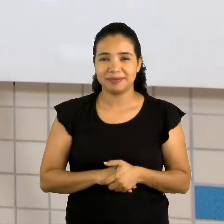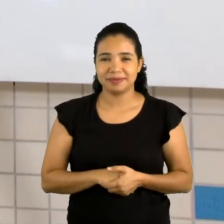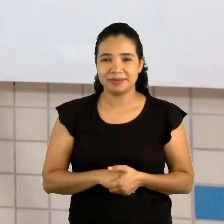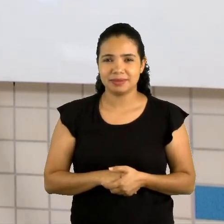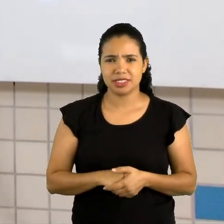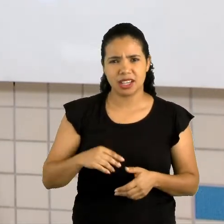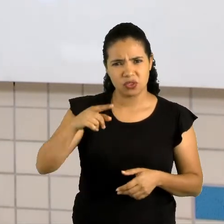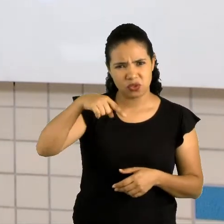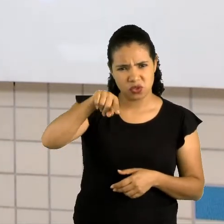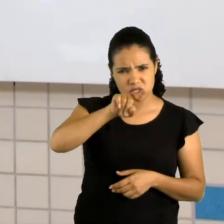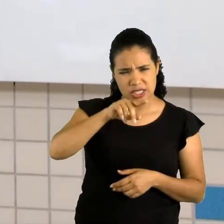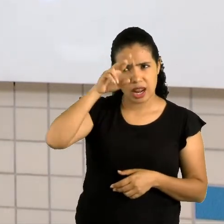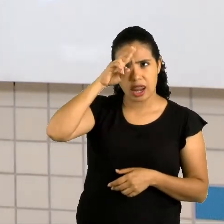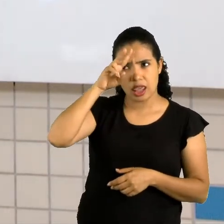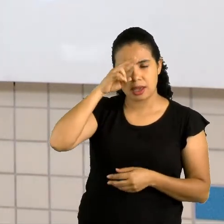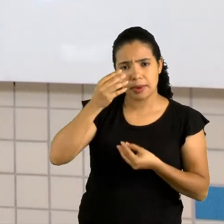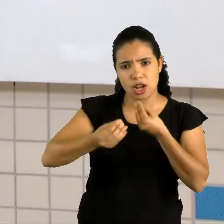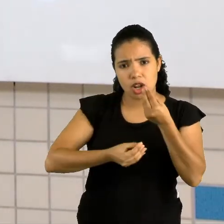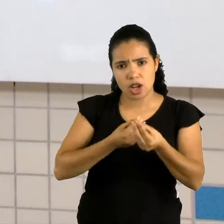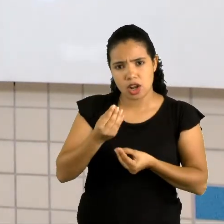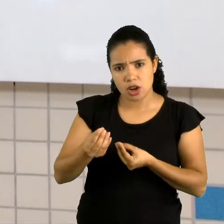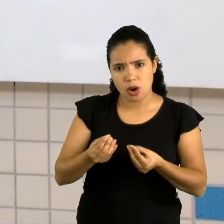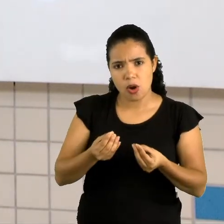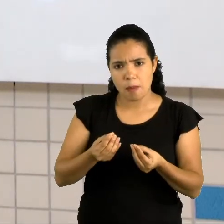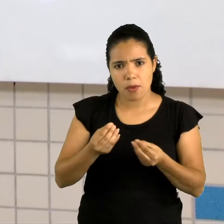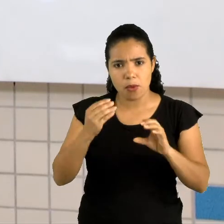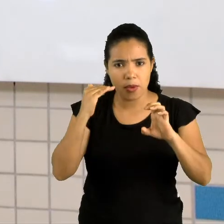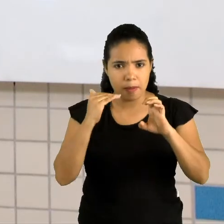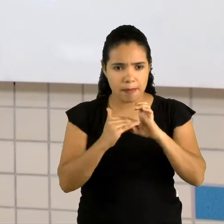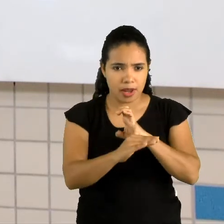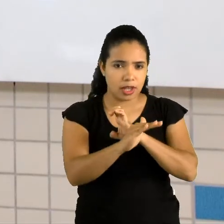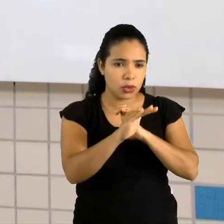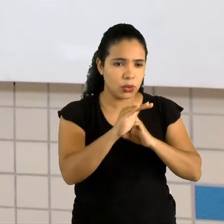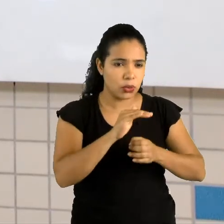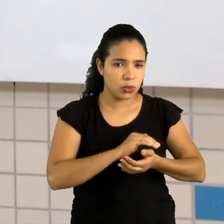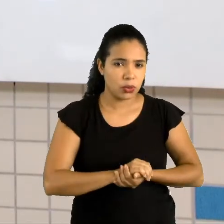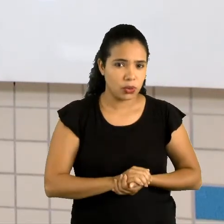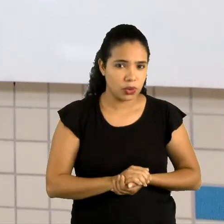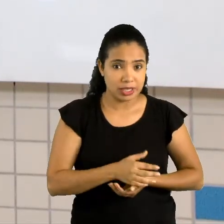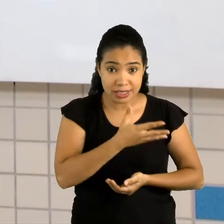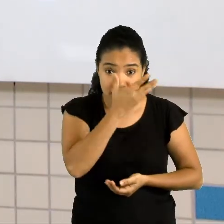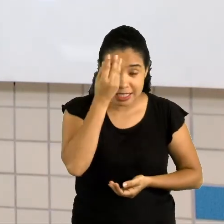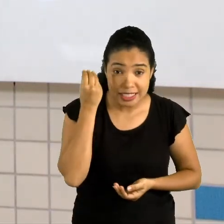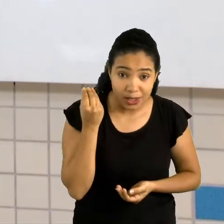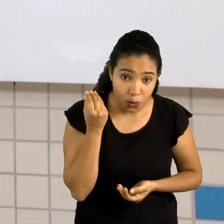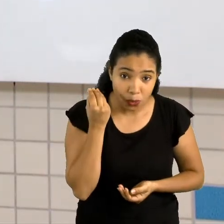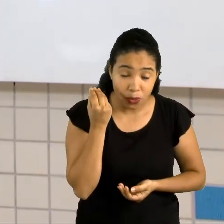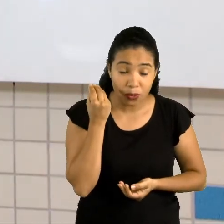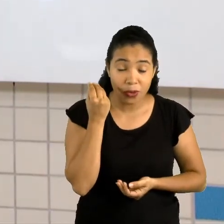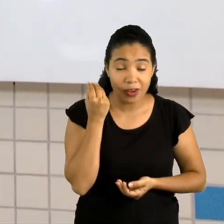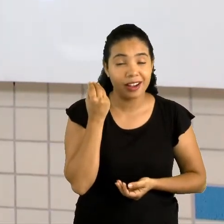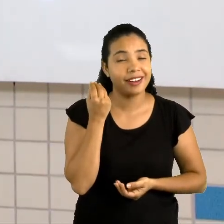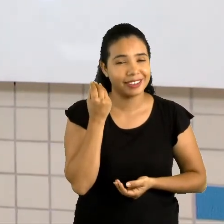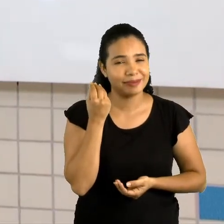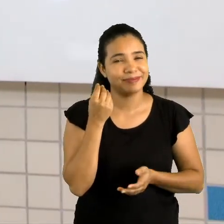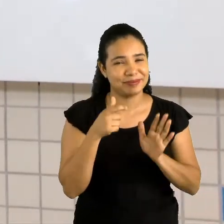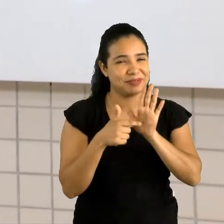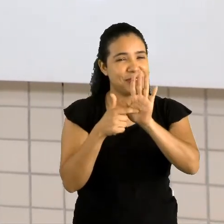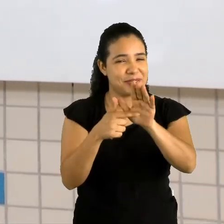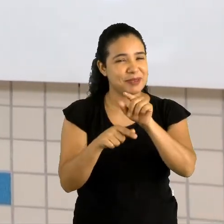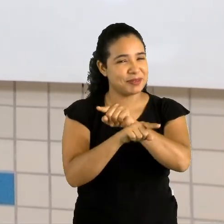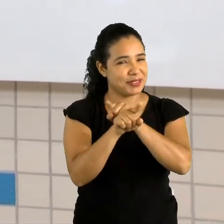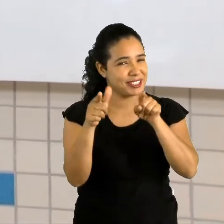Você lembra como é que a gente escreve, como é que a gente cria o nosso e-mail? Esqueceu? Vou mostrar para você novamente.